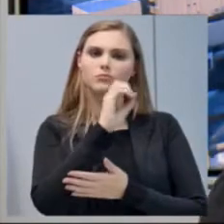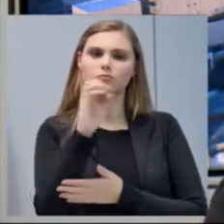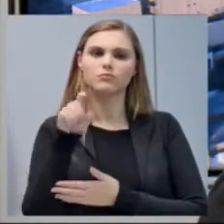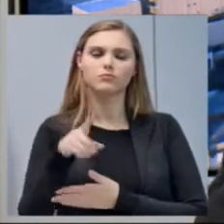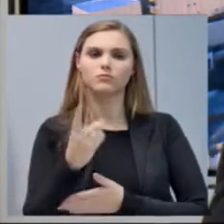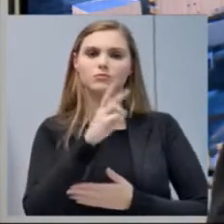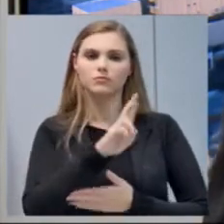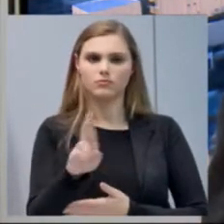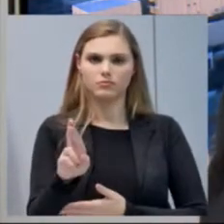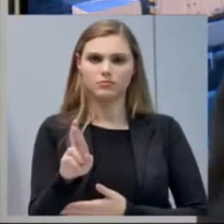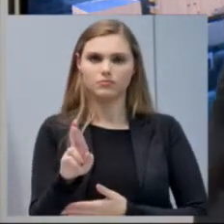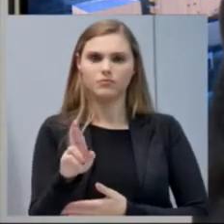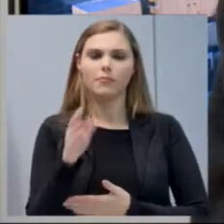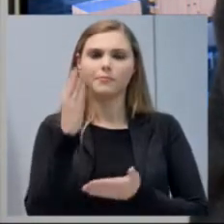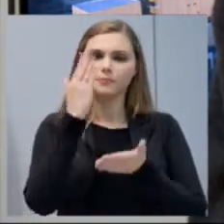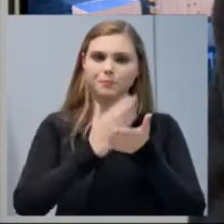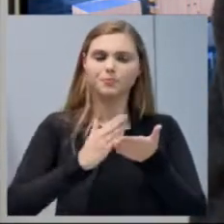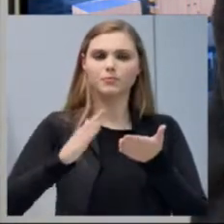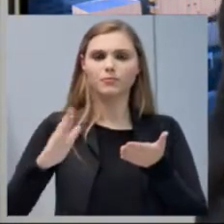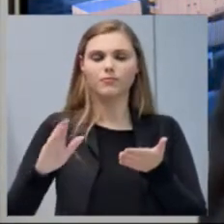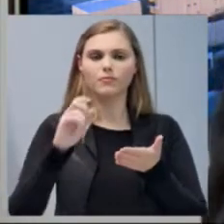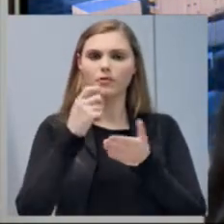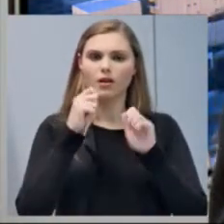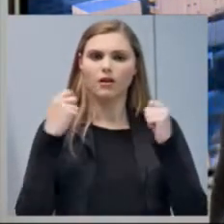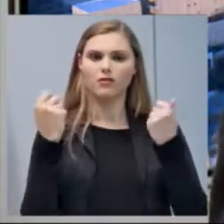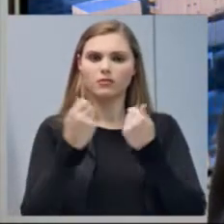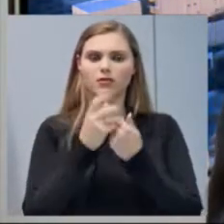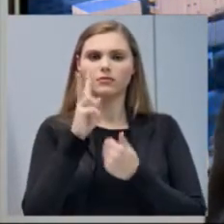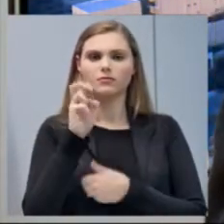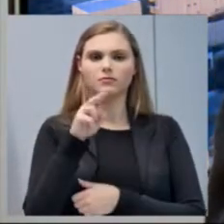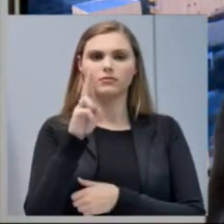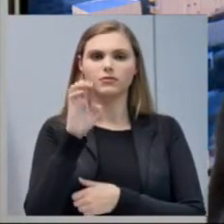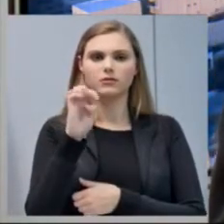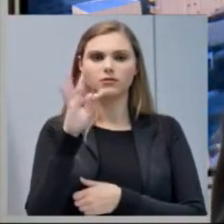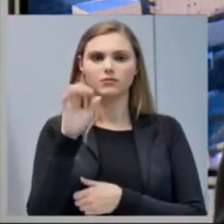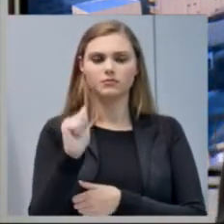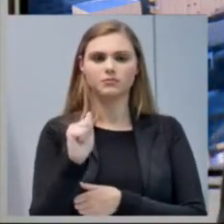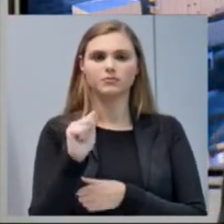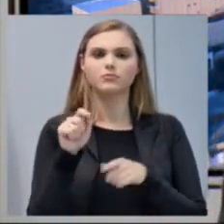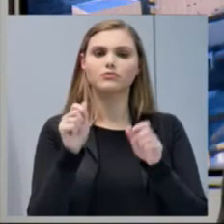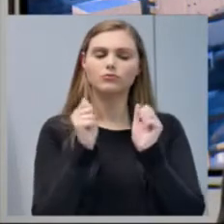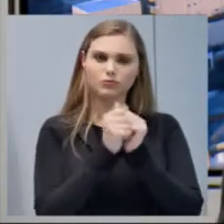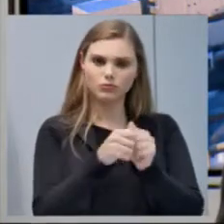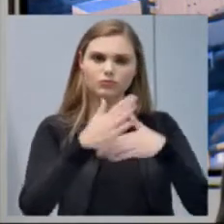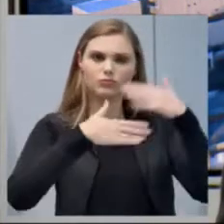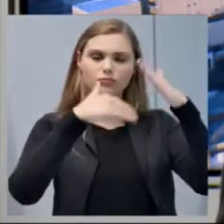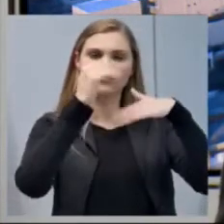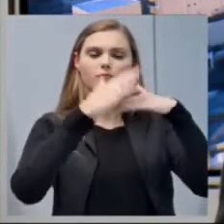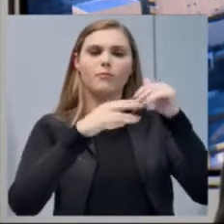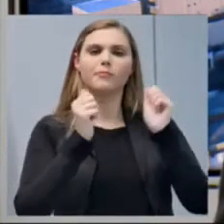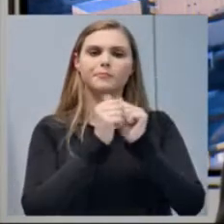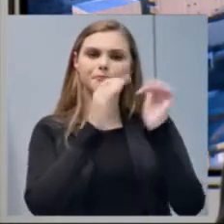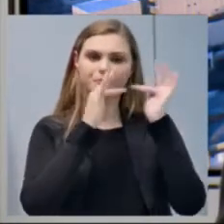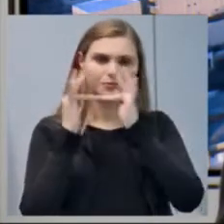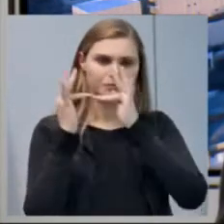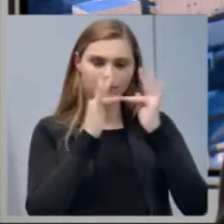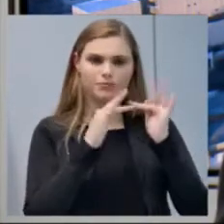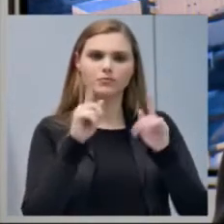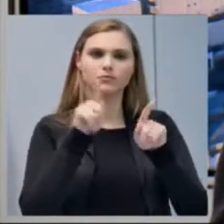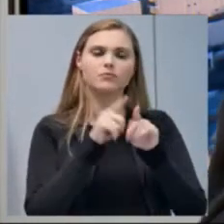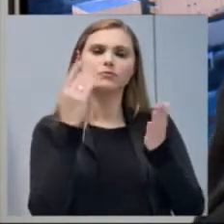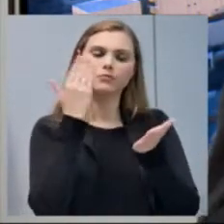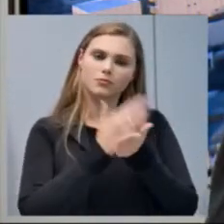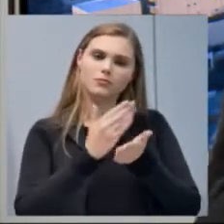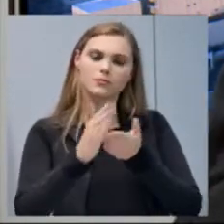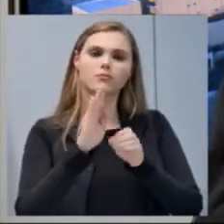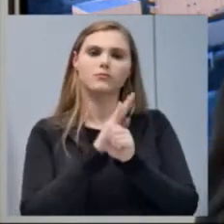destinada parte para a Associação Vênita, para a Constituição junto ao Parque do Vídeo Burtuluzi, parte para o Sufiate, para o